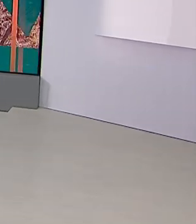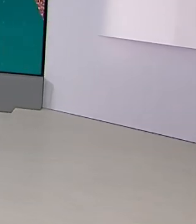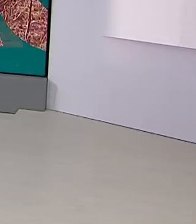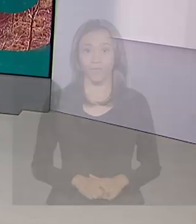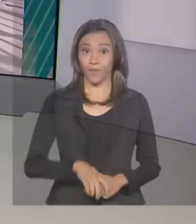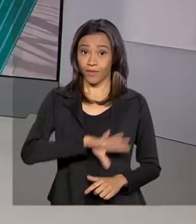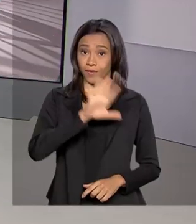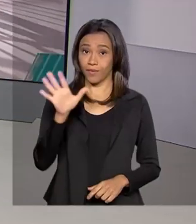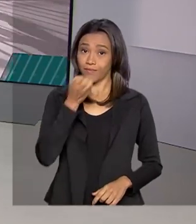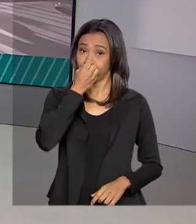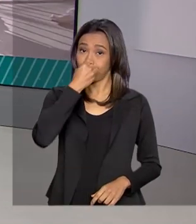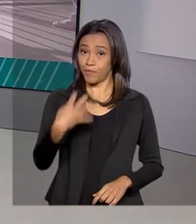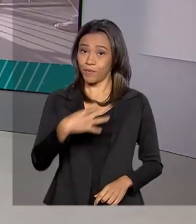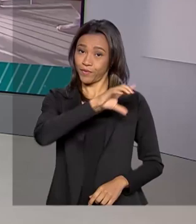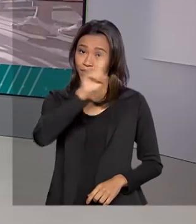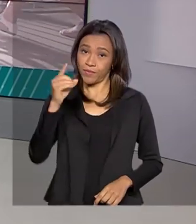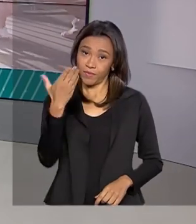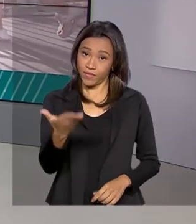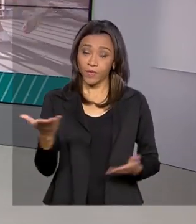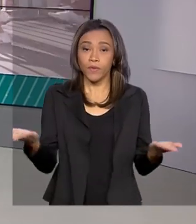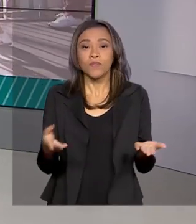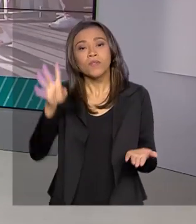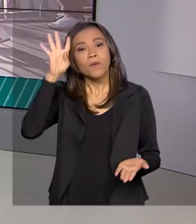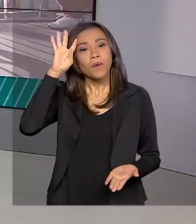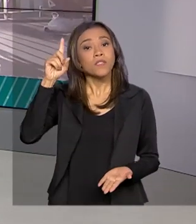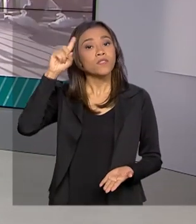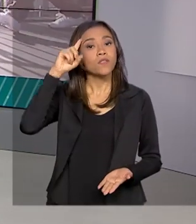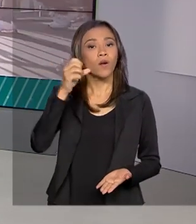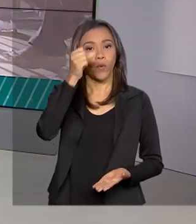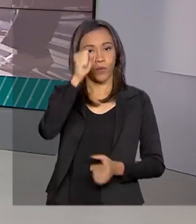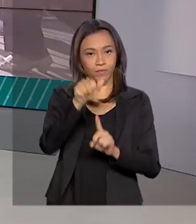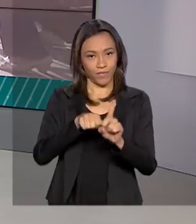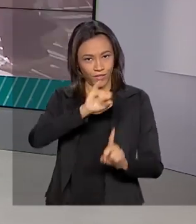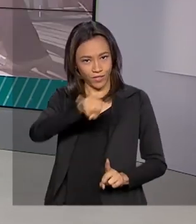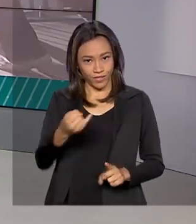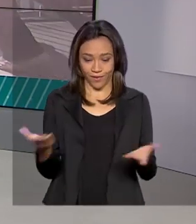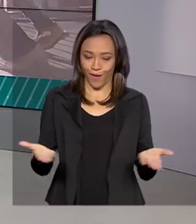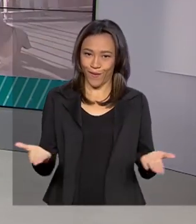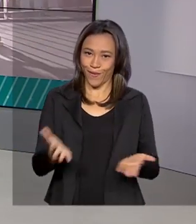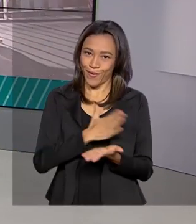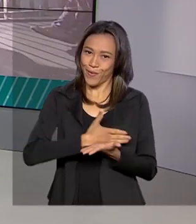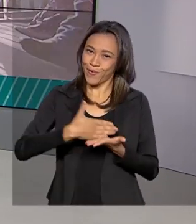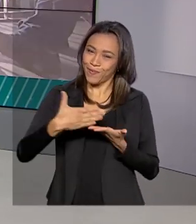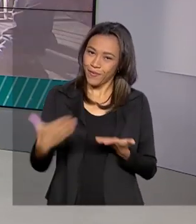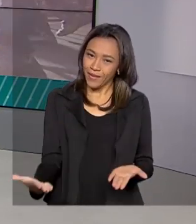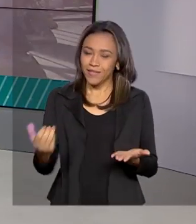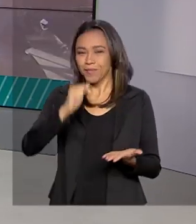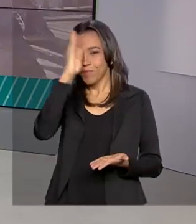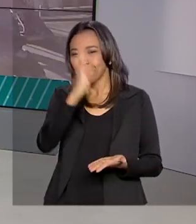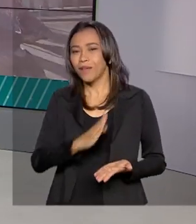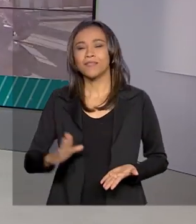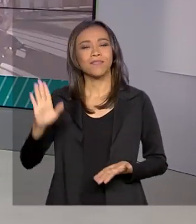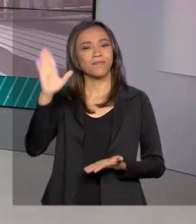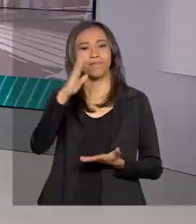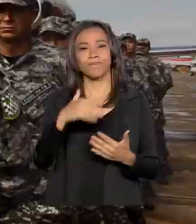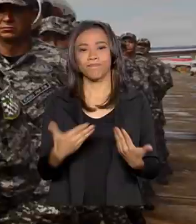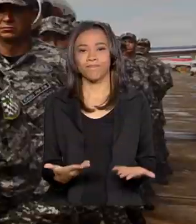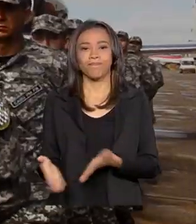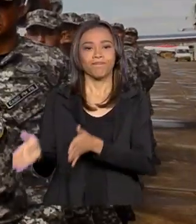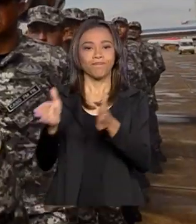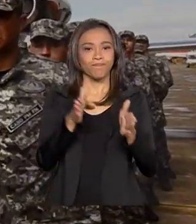Olá, bom dia pra você. Hoje é quarta-feira, 8 de janeiro. Começa agora o Brasil em dia para todo o país.